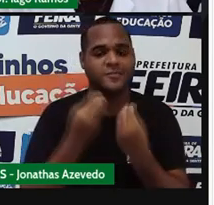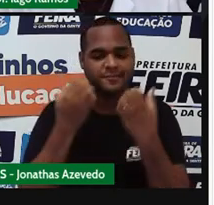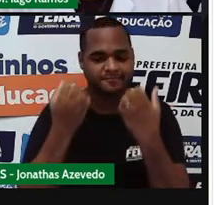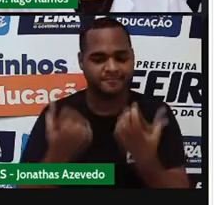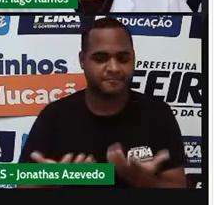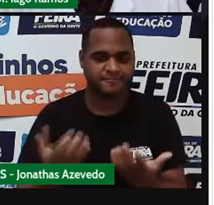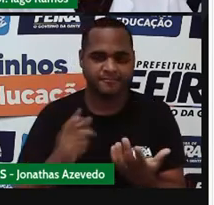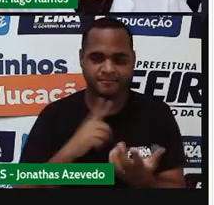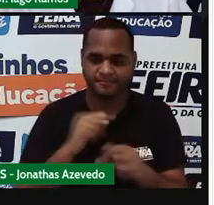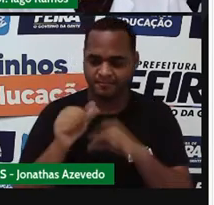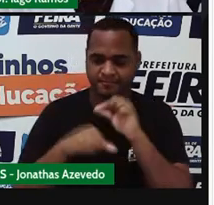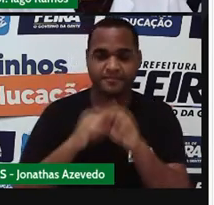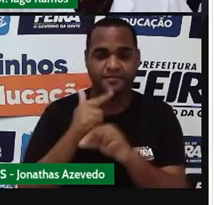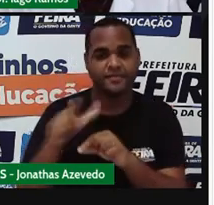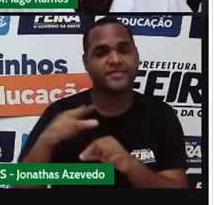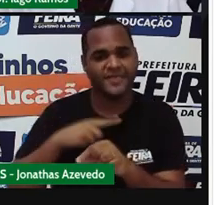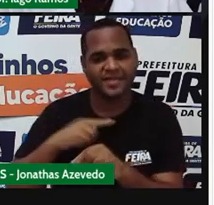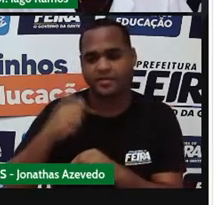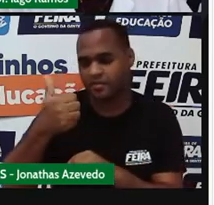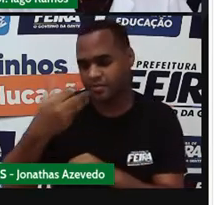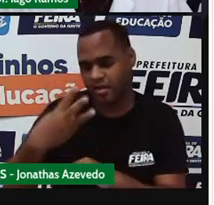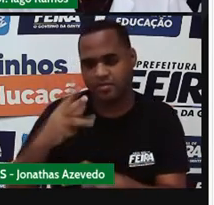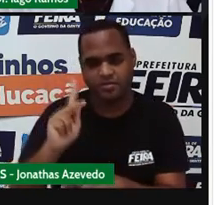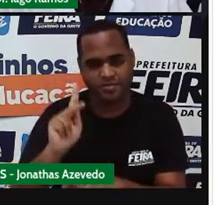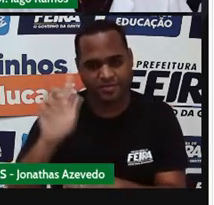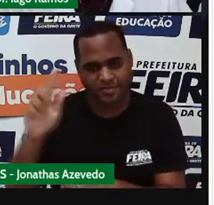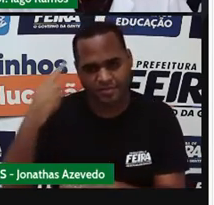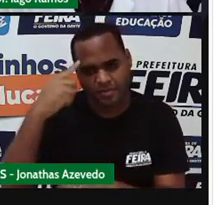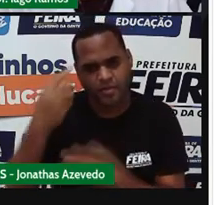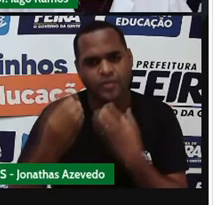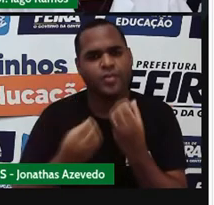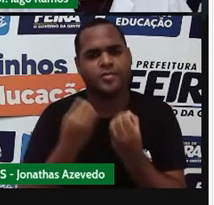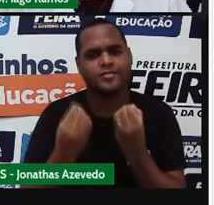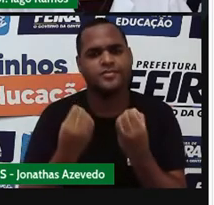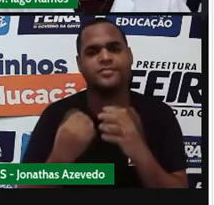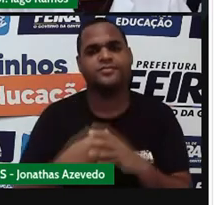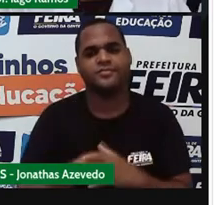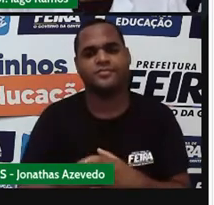com o peso de 13 quilos. Então o é que eu vou fazer aqui? Olha só.